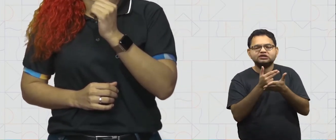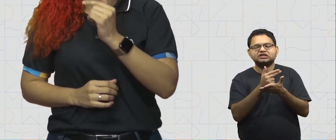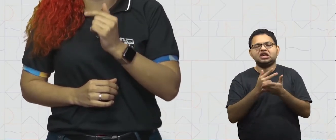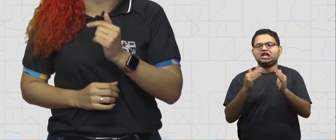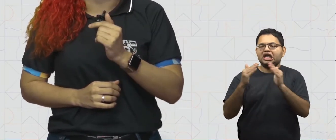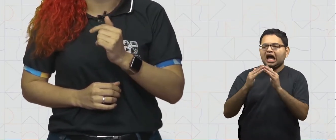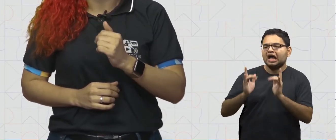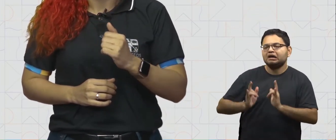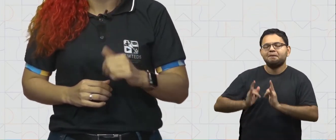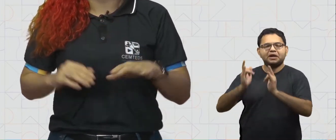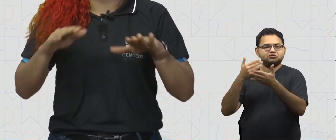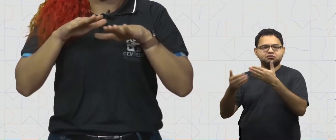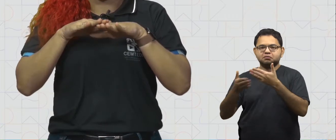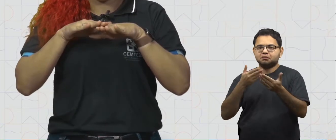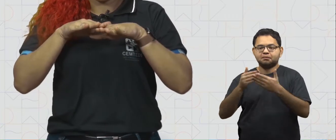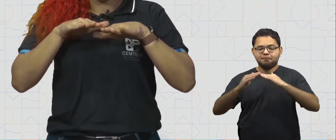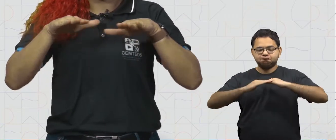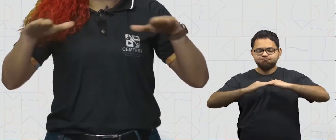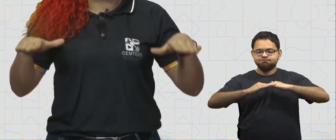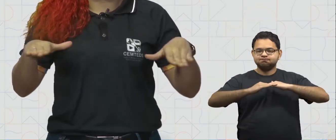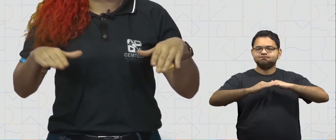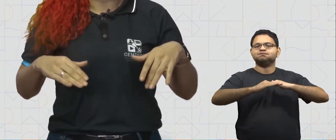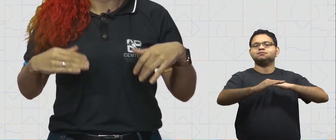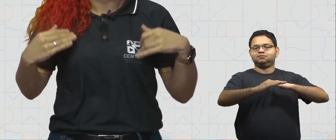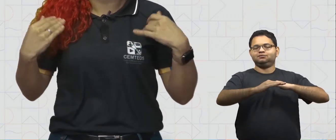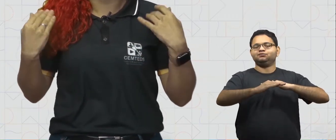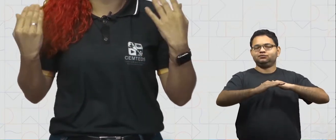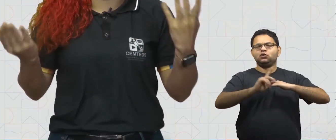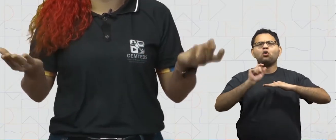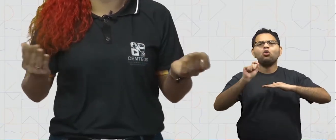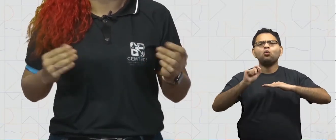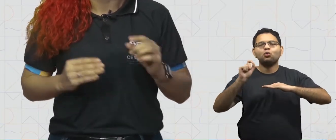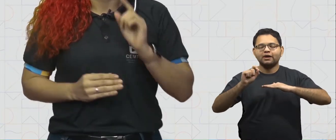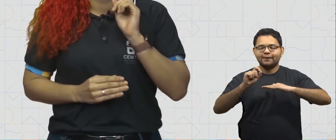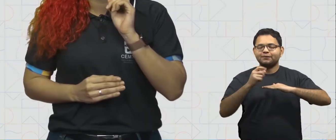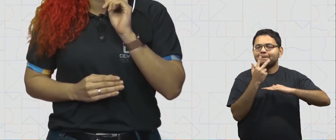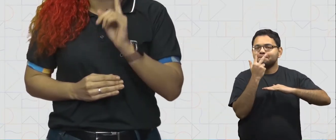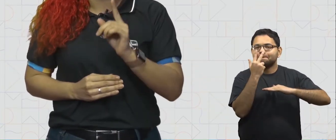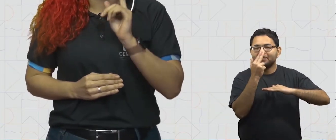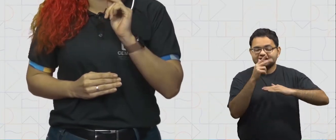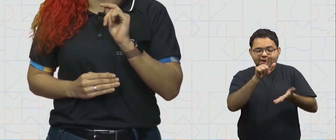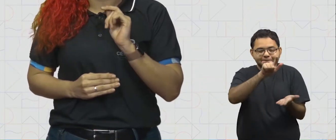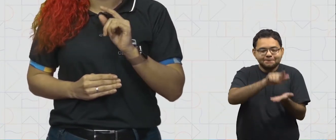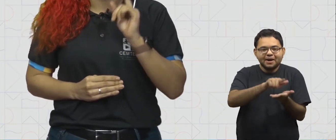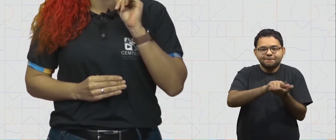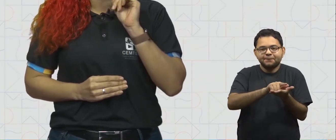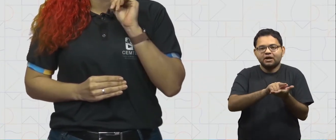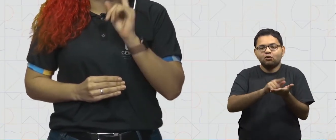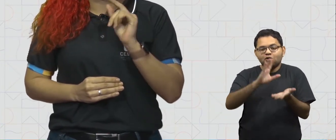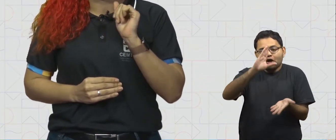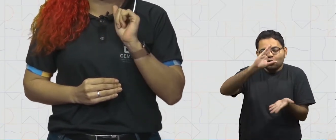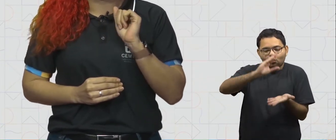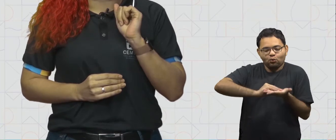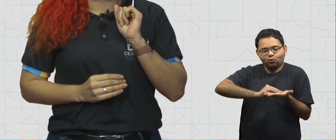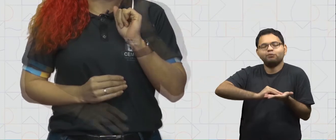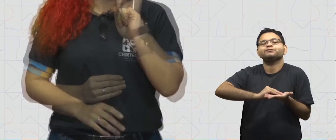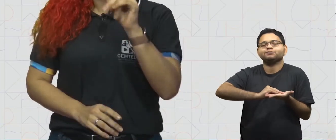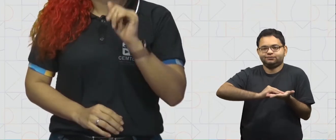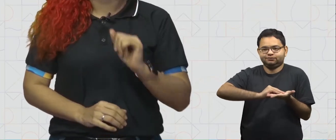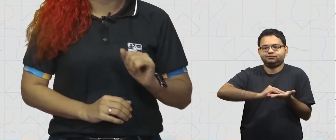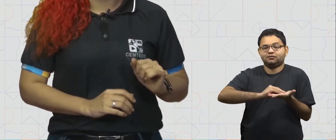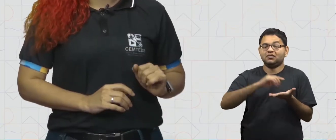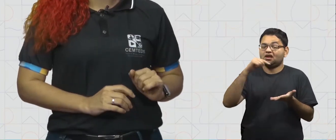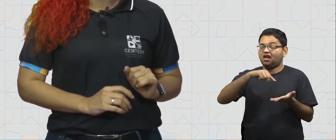construção de forma plana, ou seja, como estivesse em uma folha de papel.